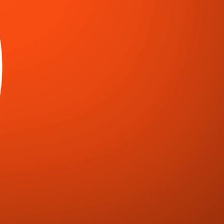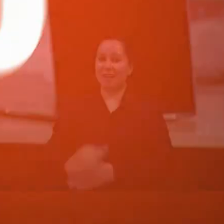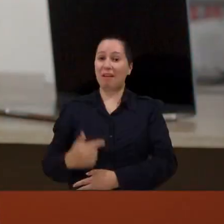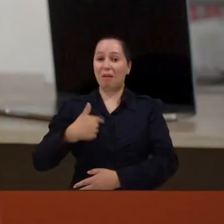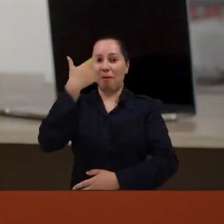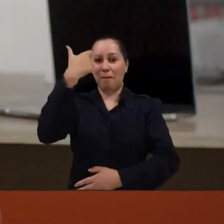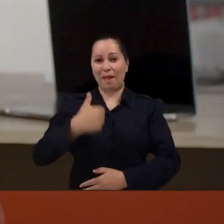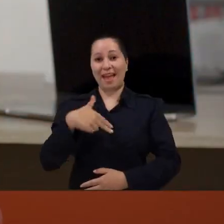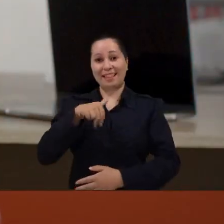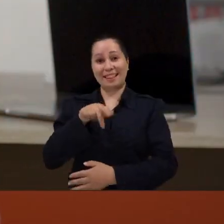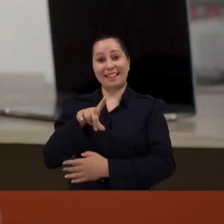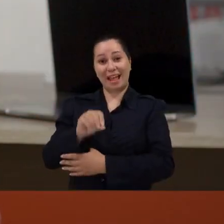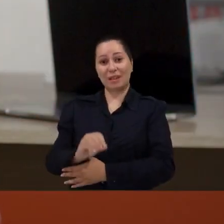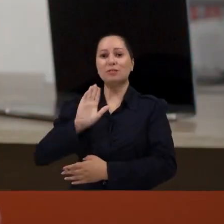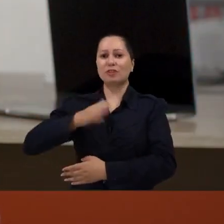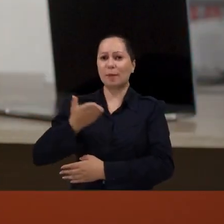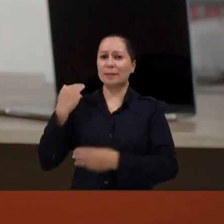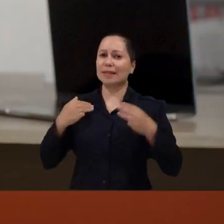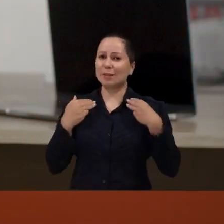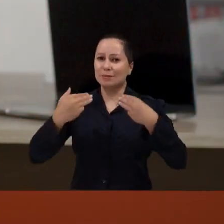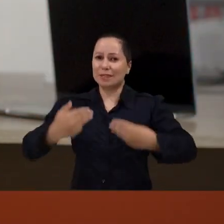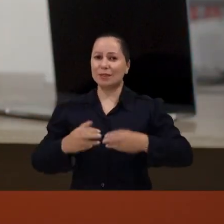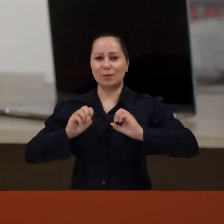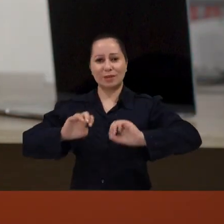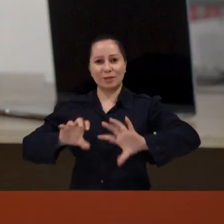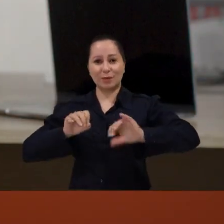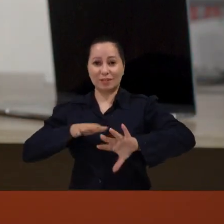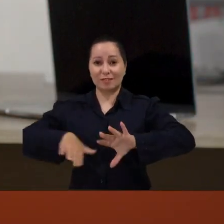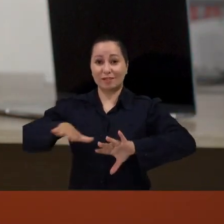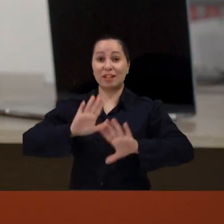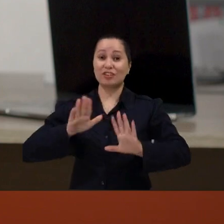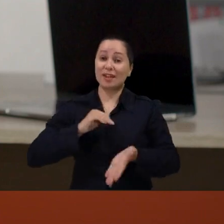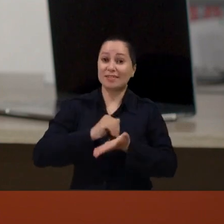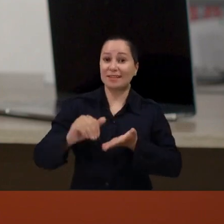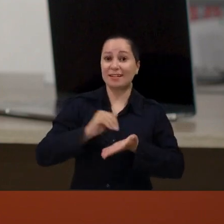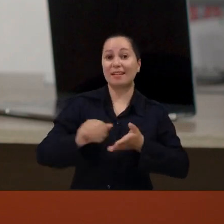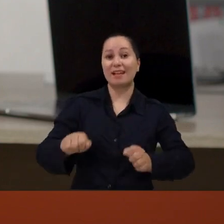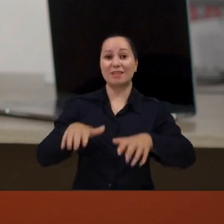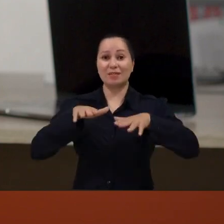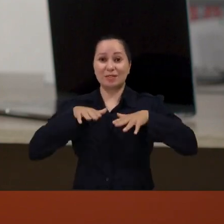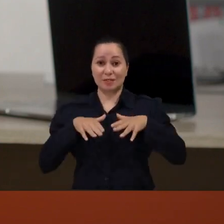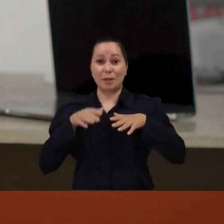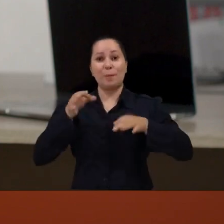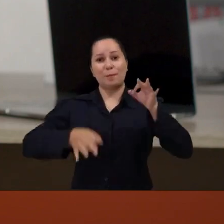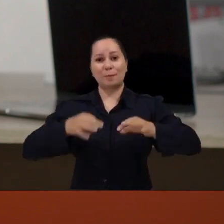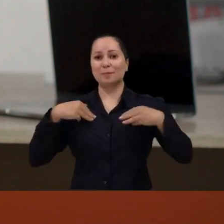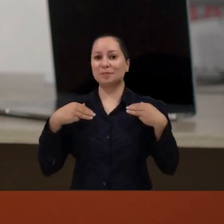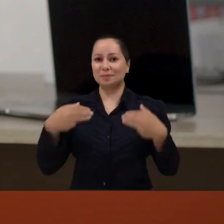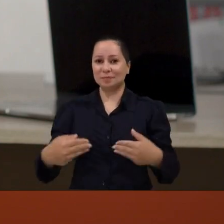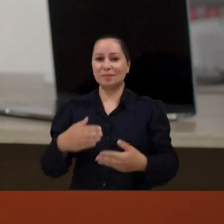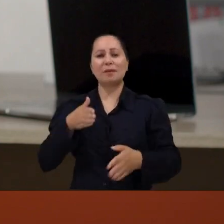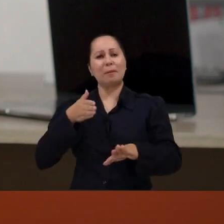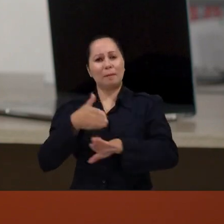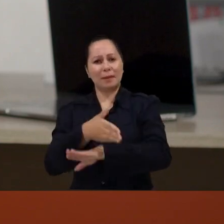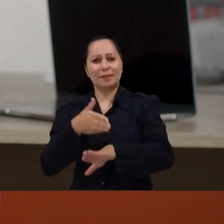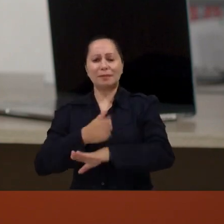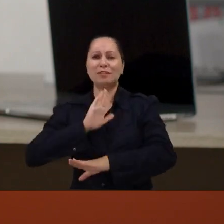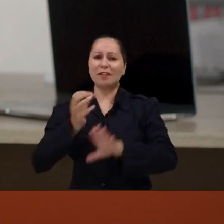Sou o professor Nado. Já fui ministro interino da educação e secretário executivo do Ministério da Justiça.